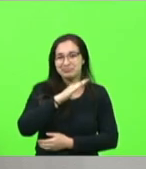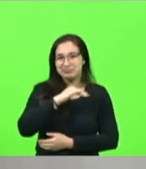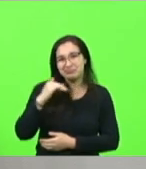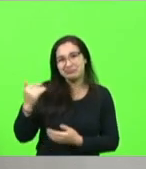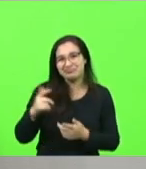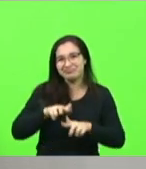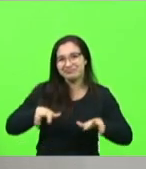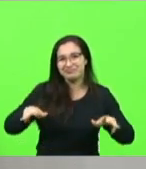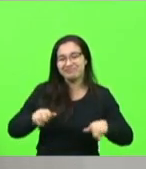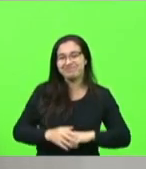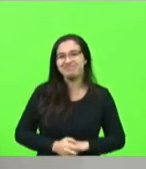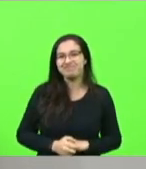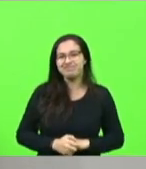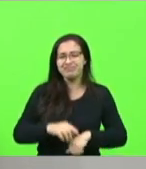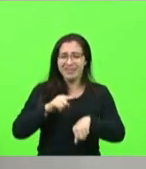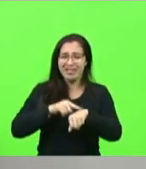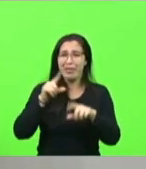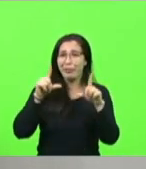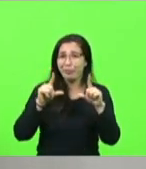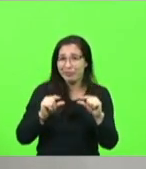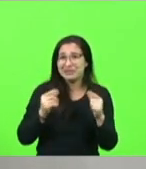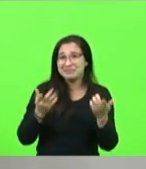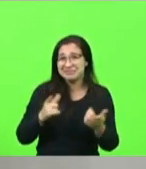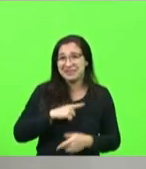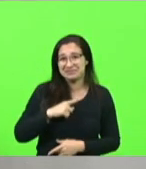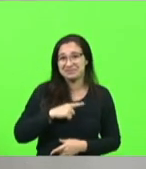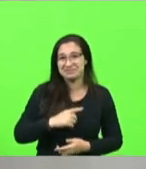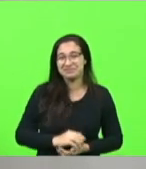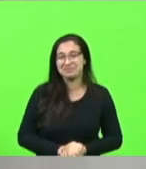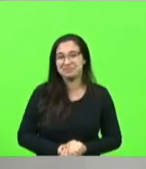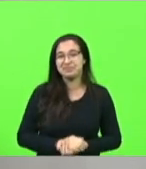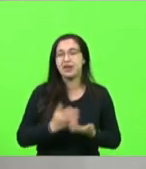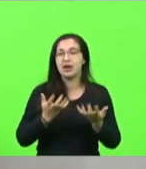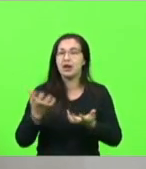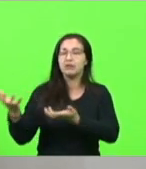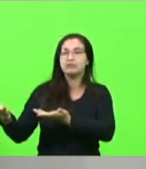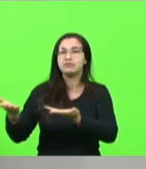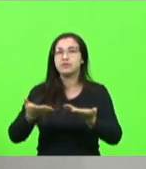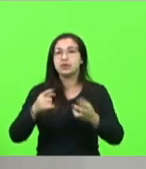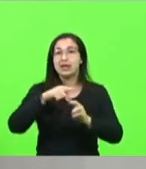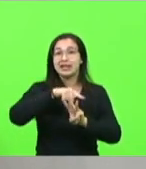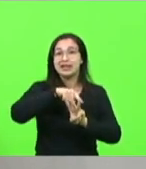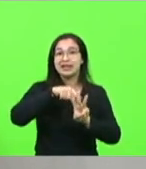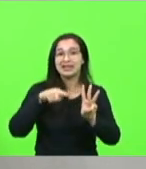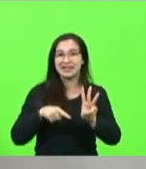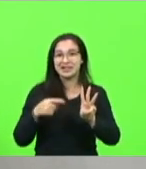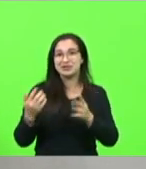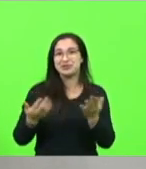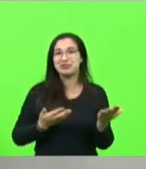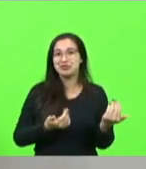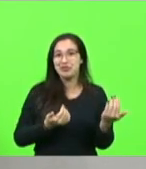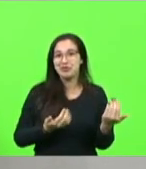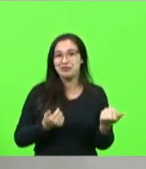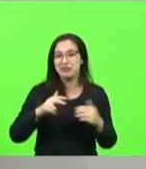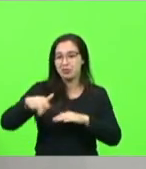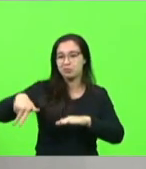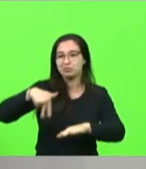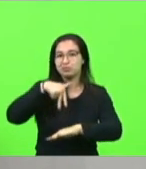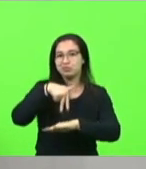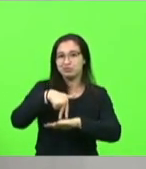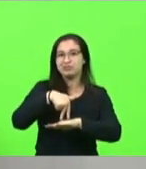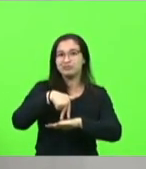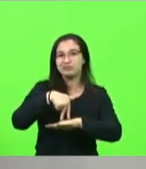Como nosso tempo é pouco, eu quero convidar três jovens aqui, nossos vizinhos,